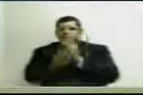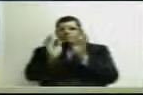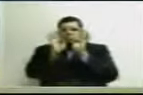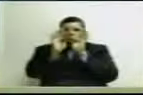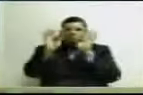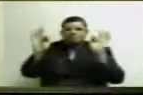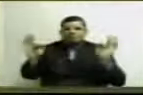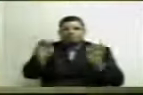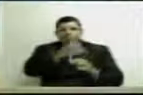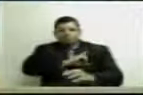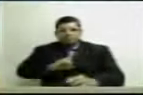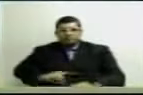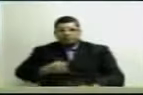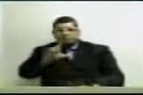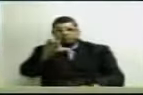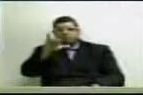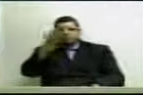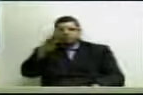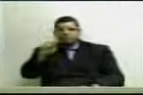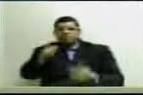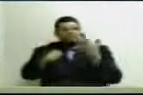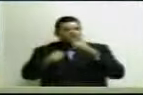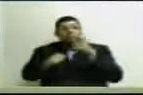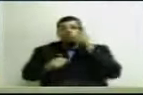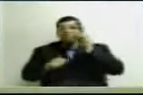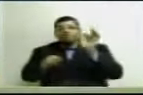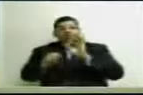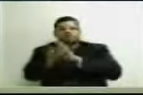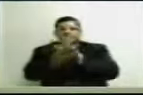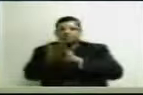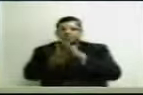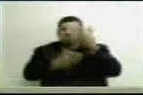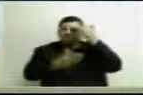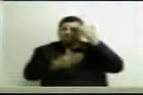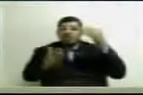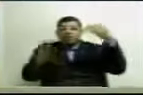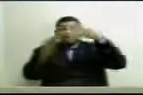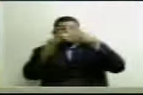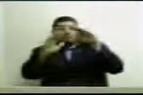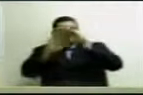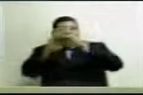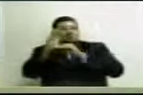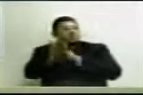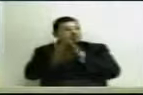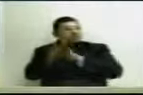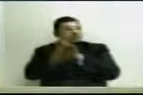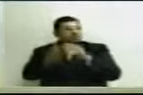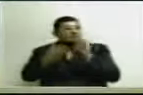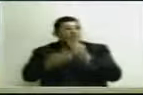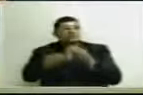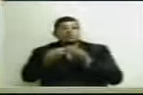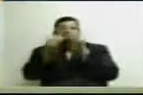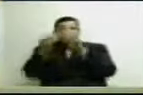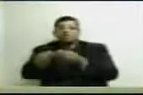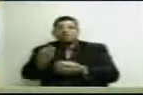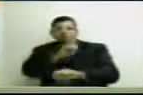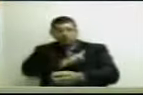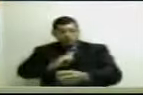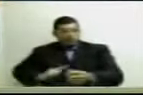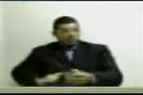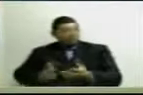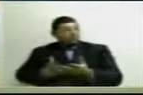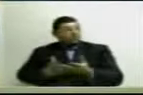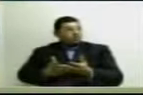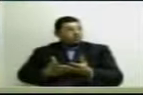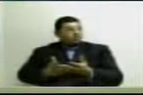simplesmente, deputado Lisboa, não conseguimos cumprir a última etapa, que é entregar ao governador